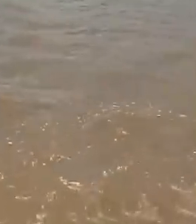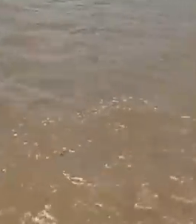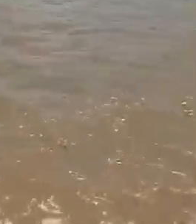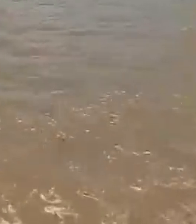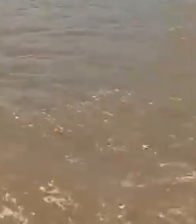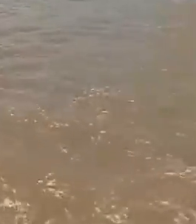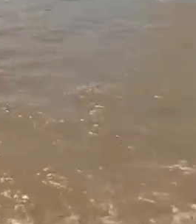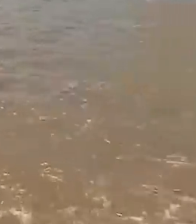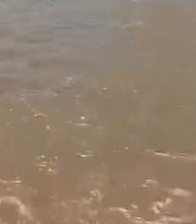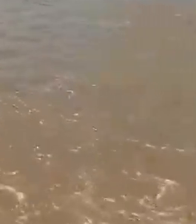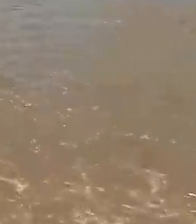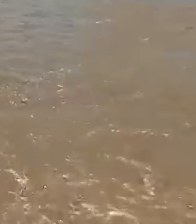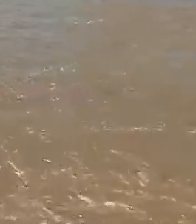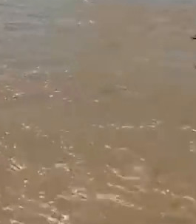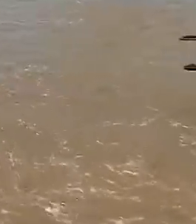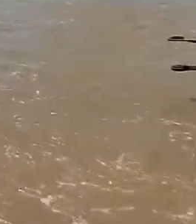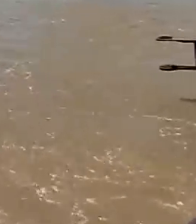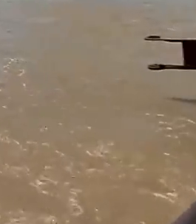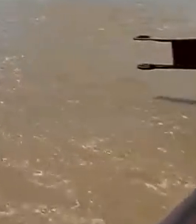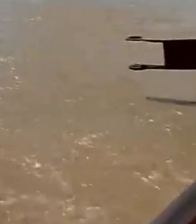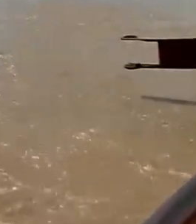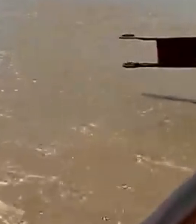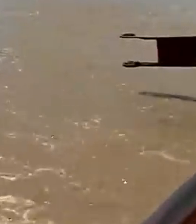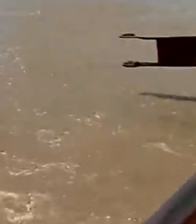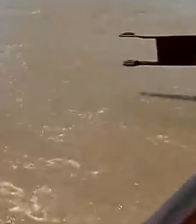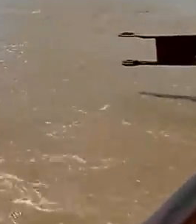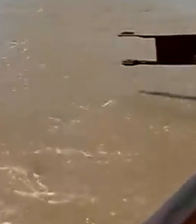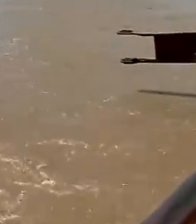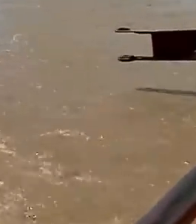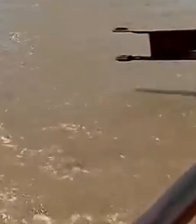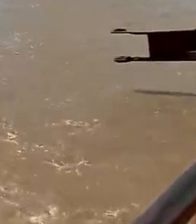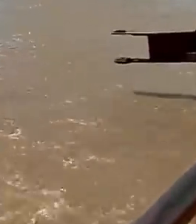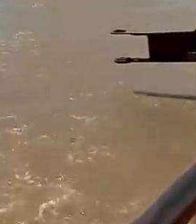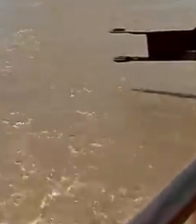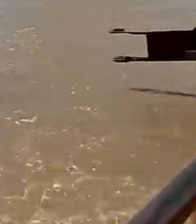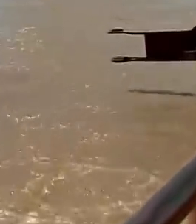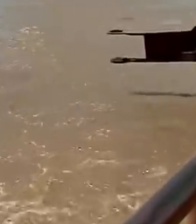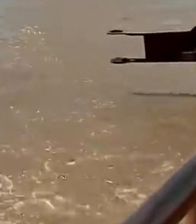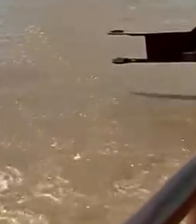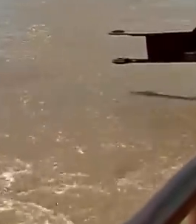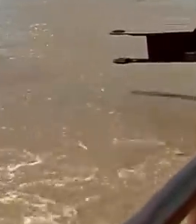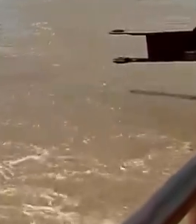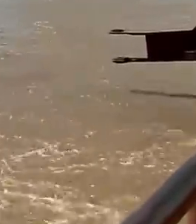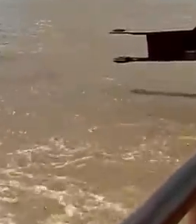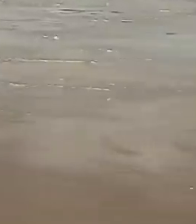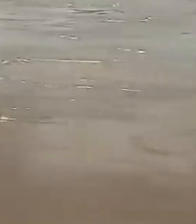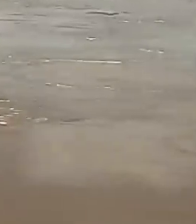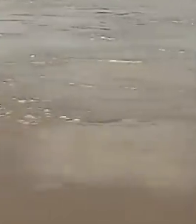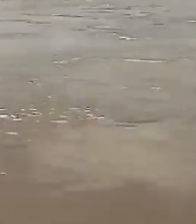Transcrição Legendas Quintena Coelho Transcrição Quintena